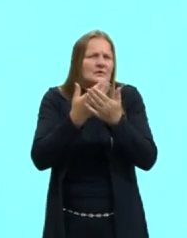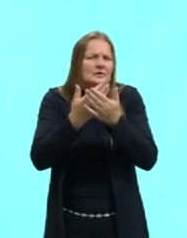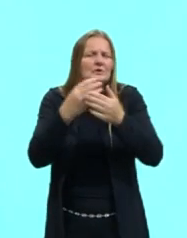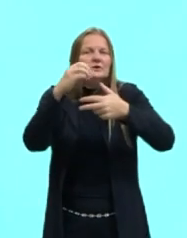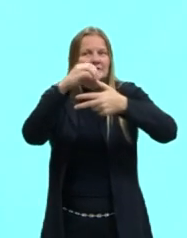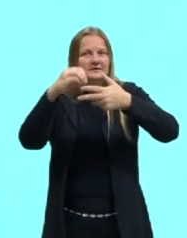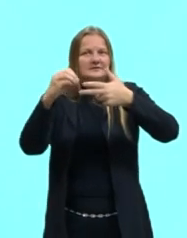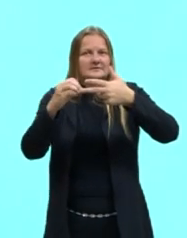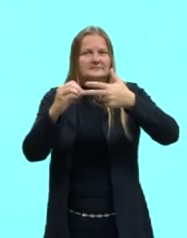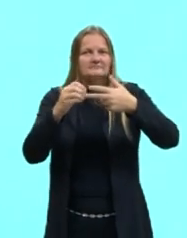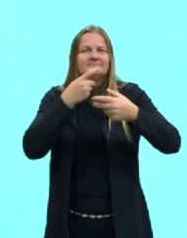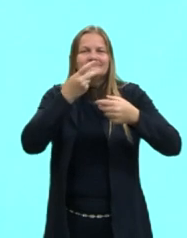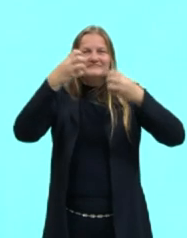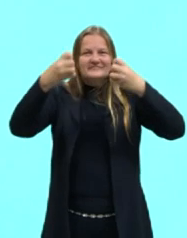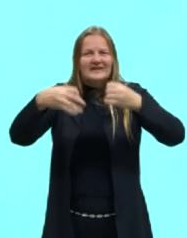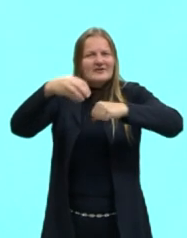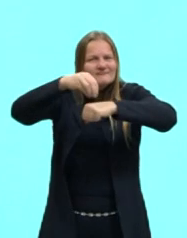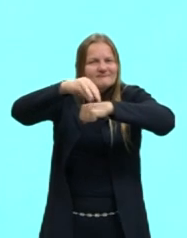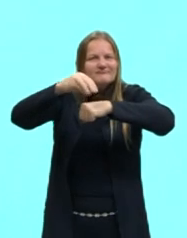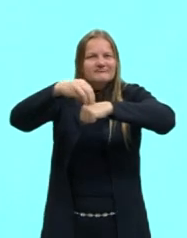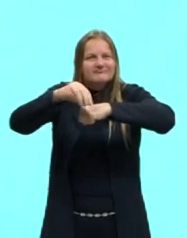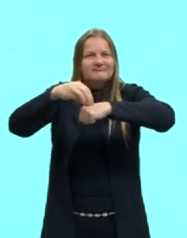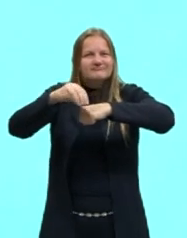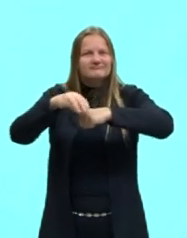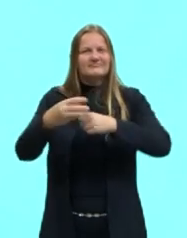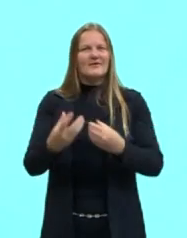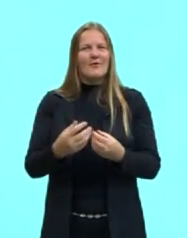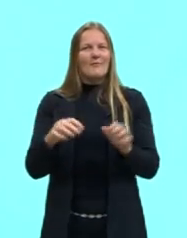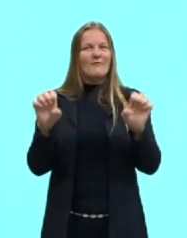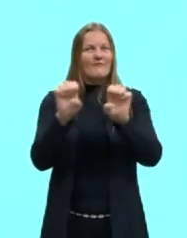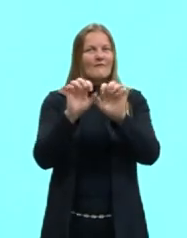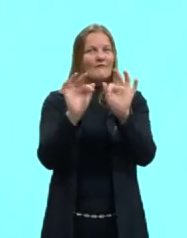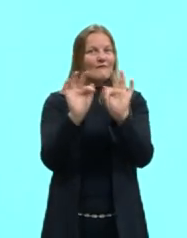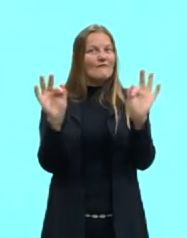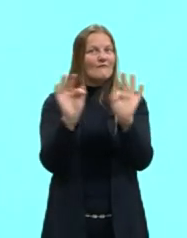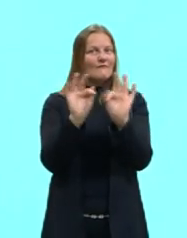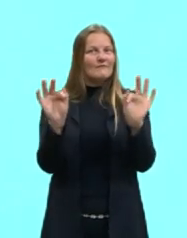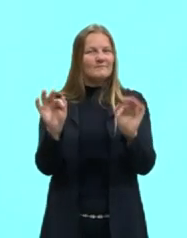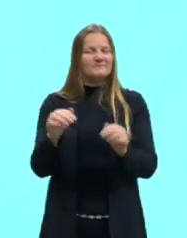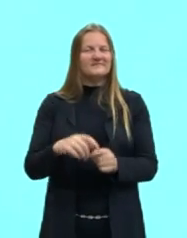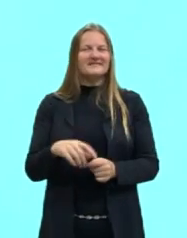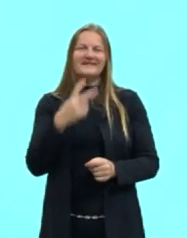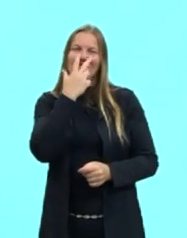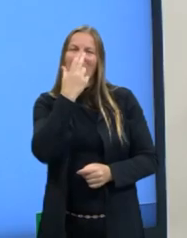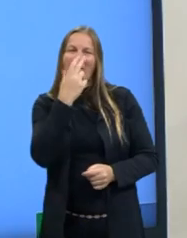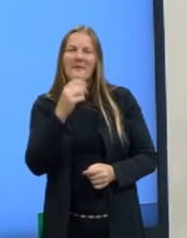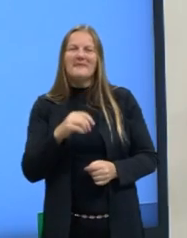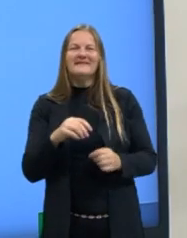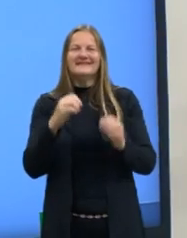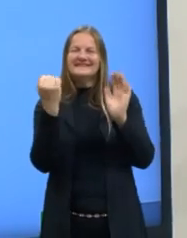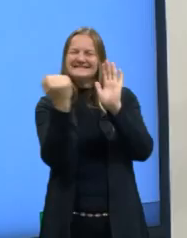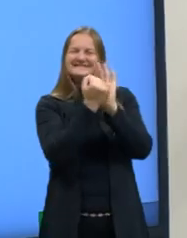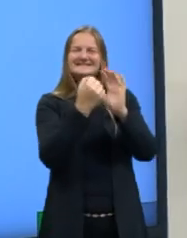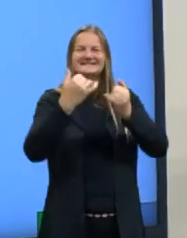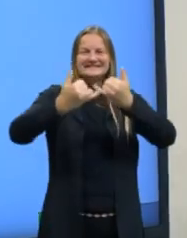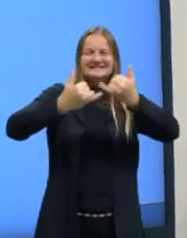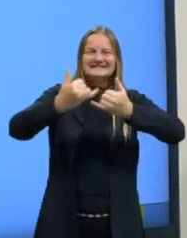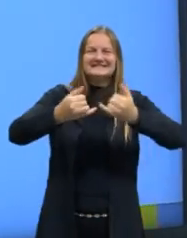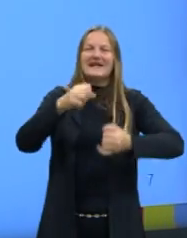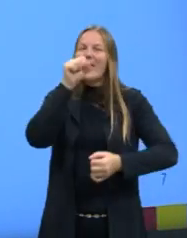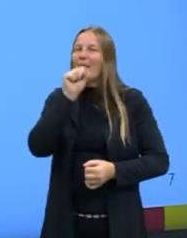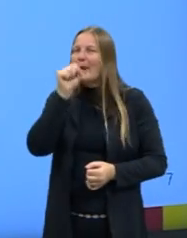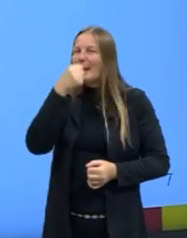Enem, que a gente fala, um macete para essa fórmula aqui é o sorvetão, né? A equação do MRU é o